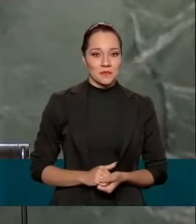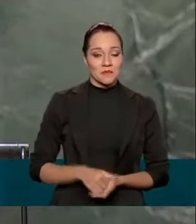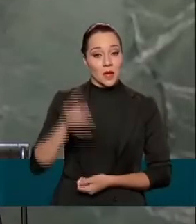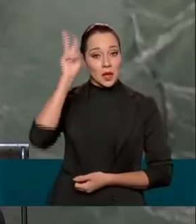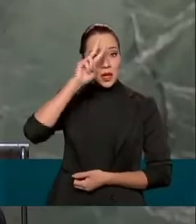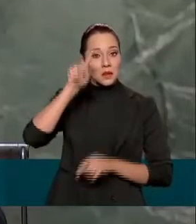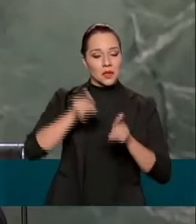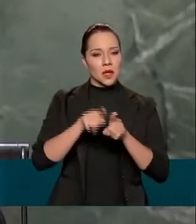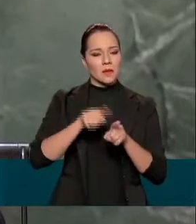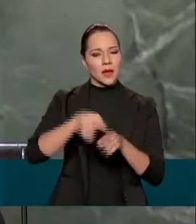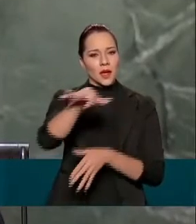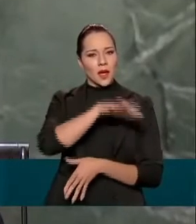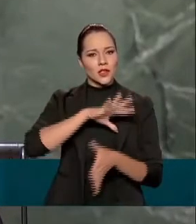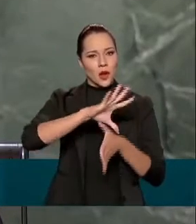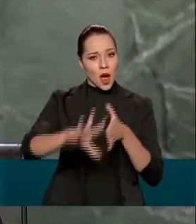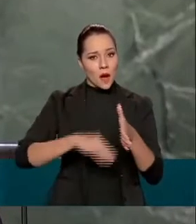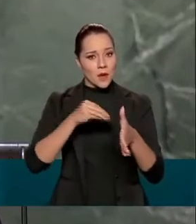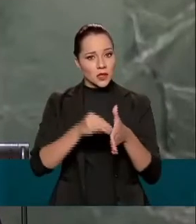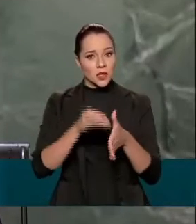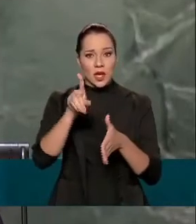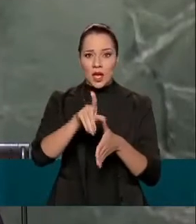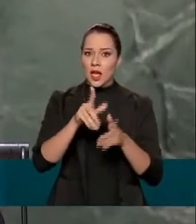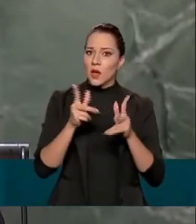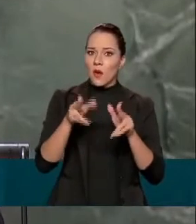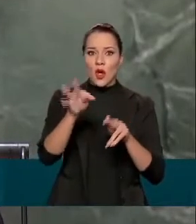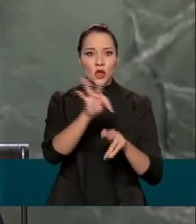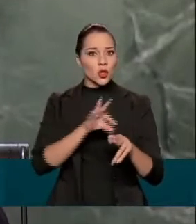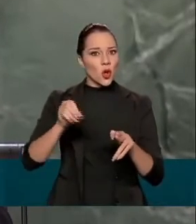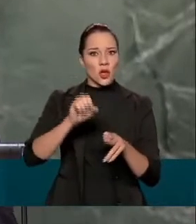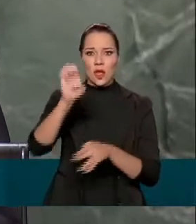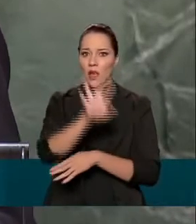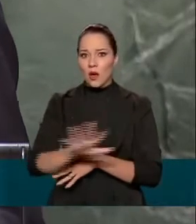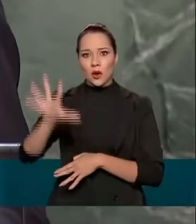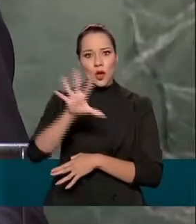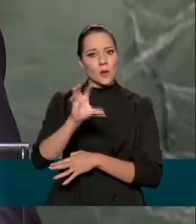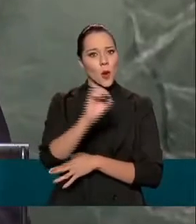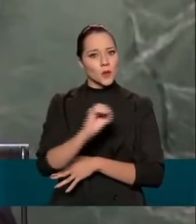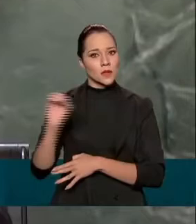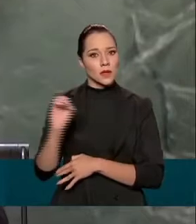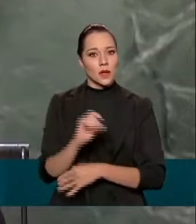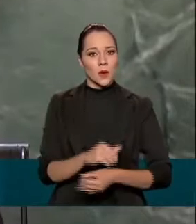Lembro que a região amazônica equivale à área de toda a Europa Ocidental.